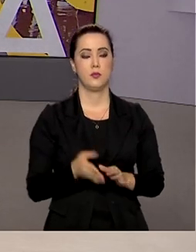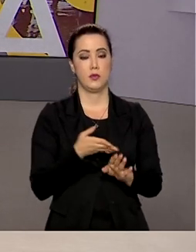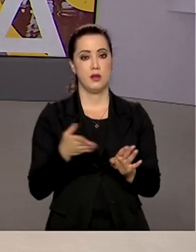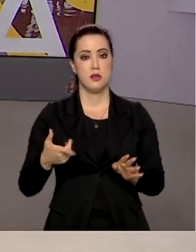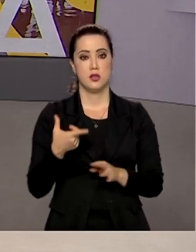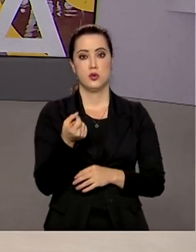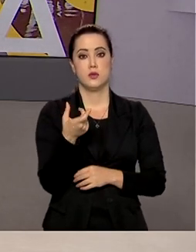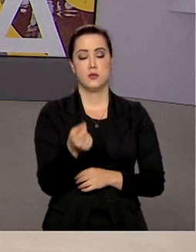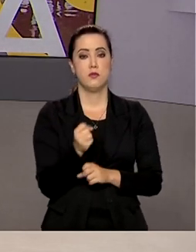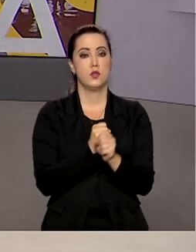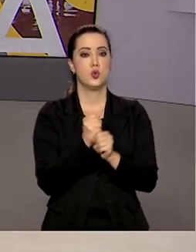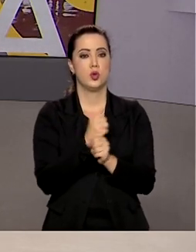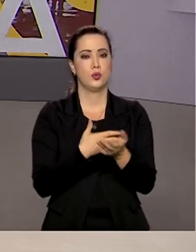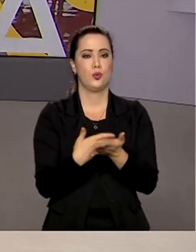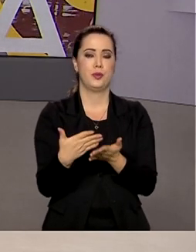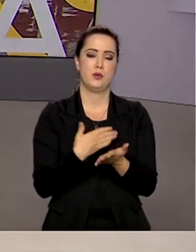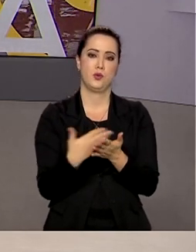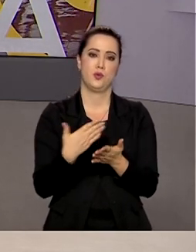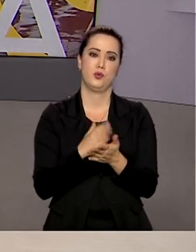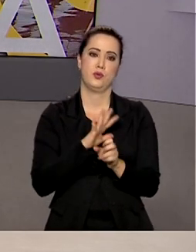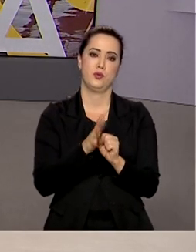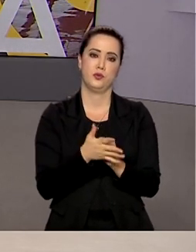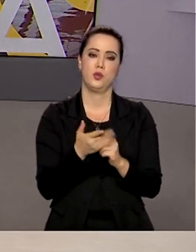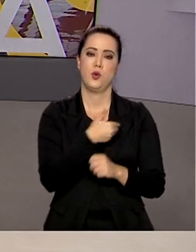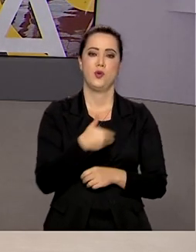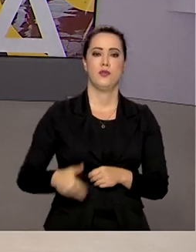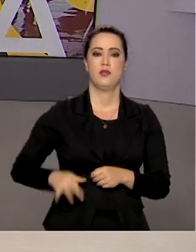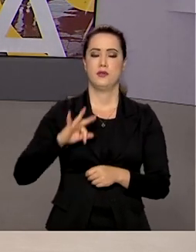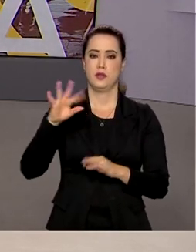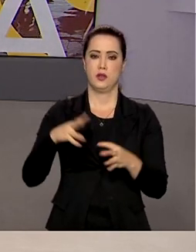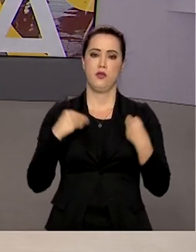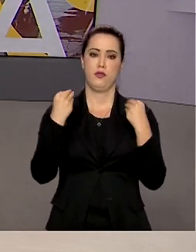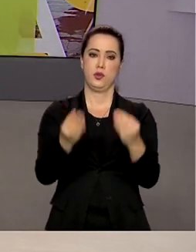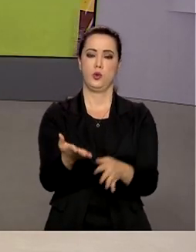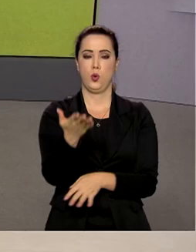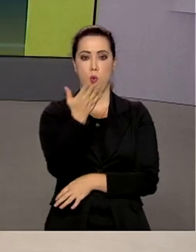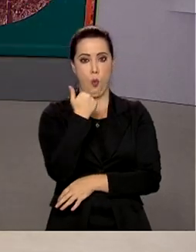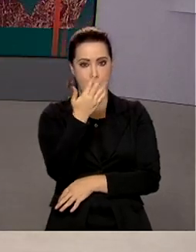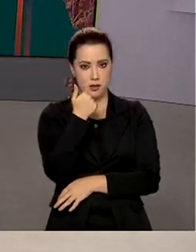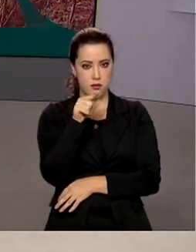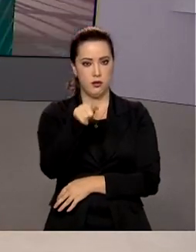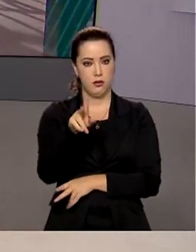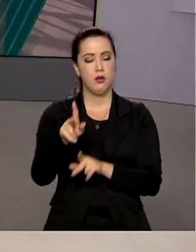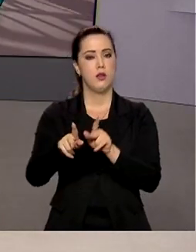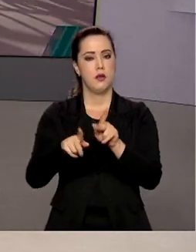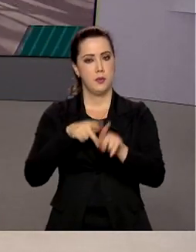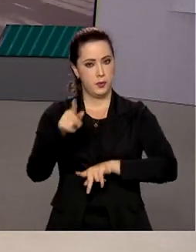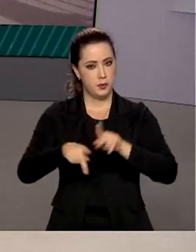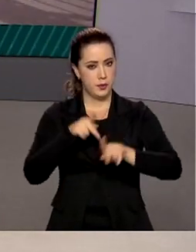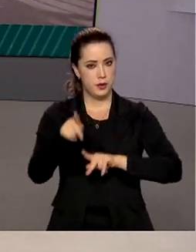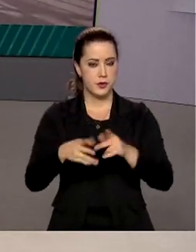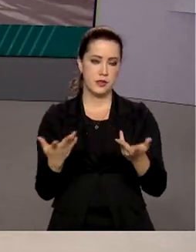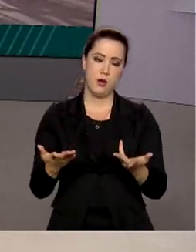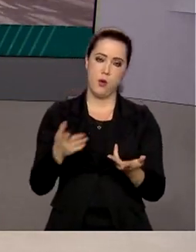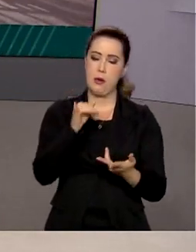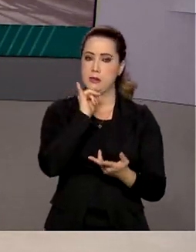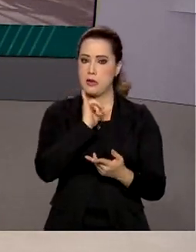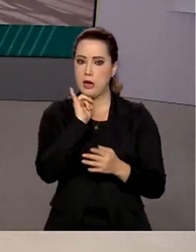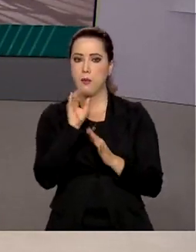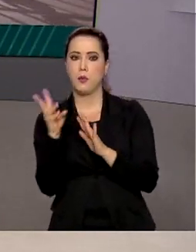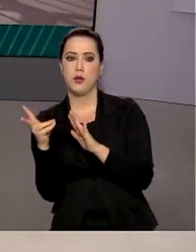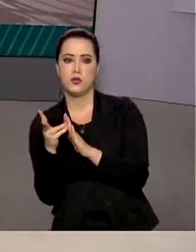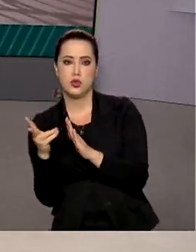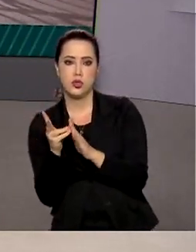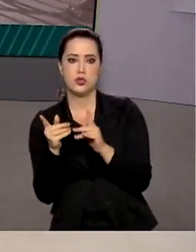da pandemia, o governo federal garantiu comida na mesa das populações tradicionais brasileiras. Indígenas, quilombolas e